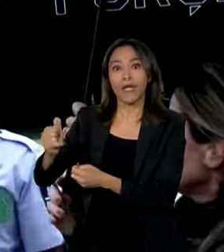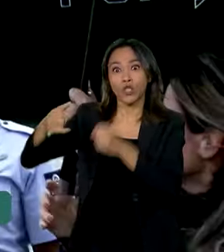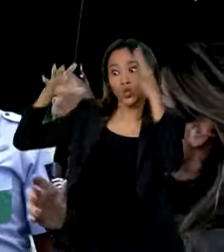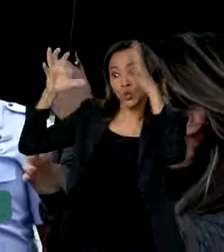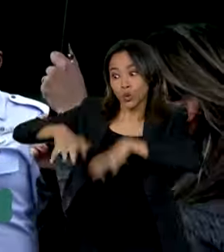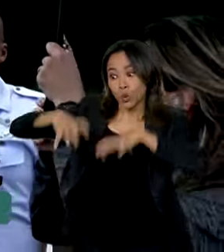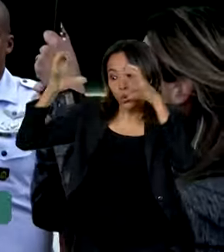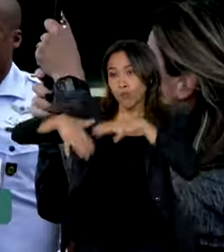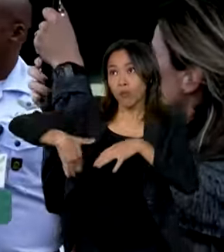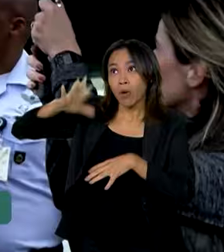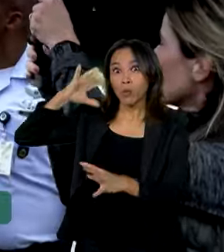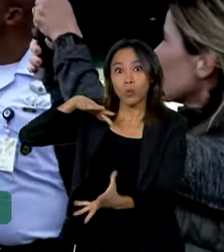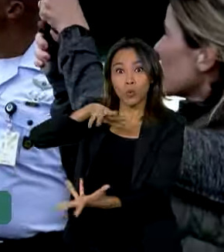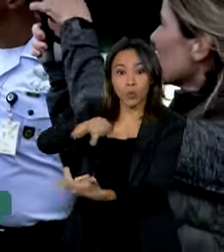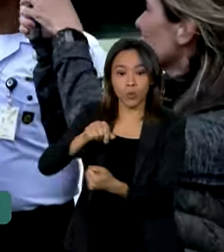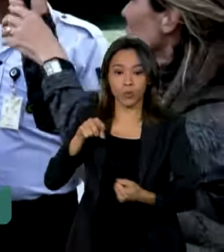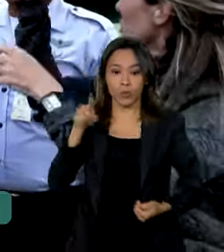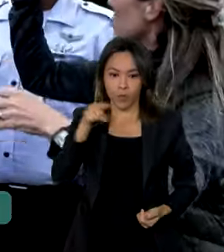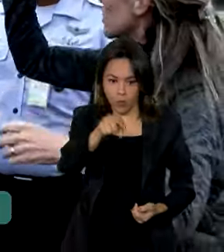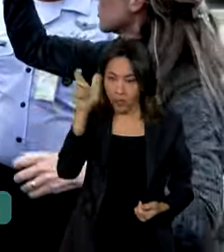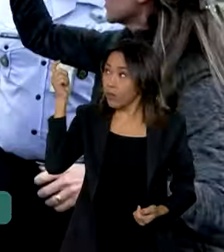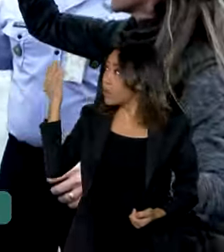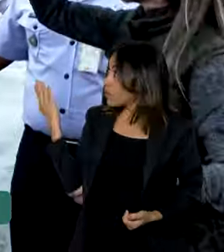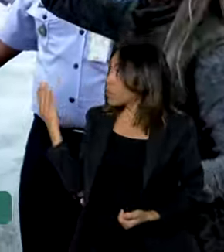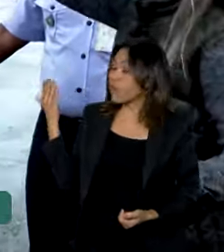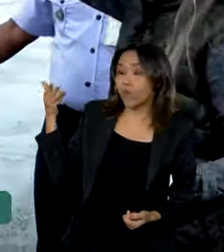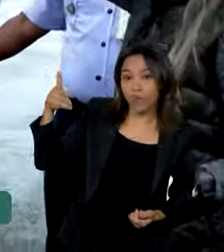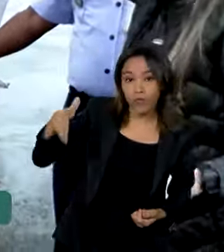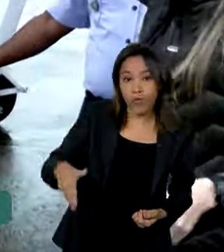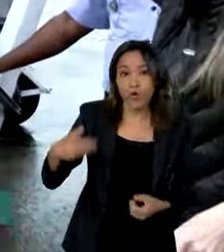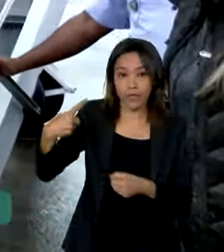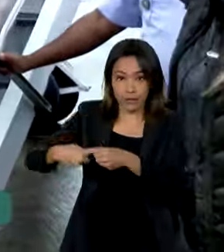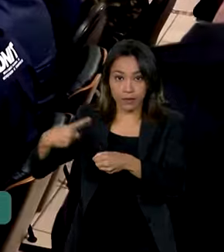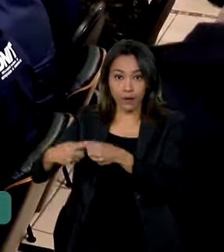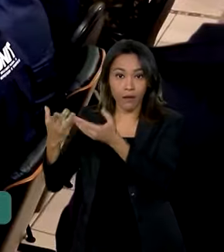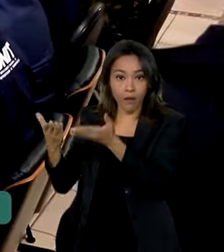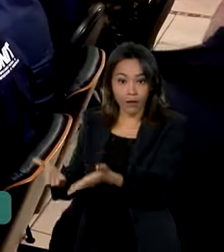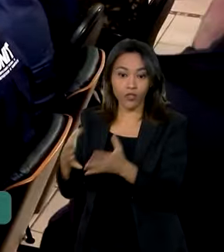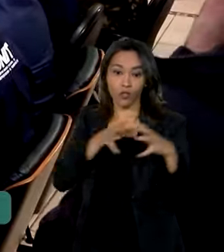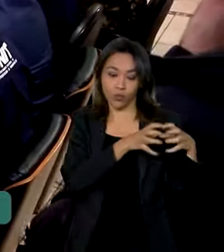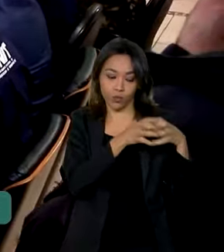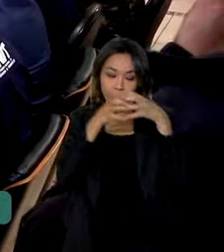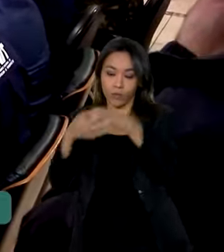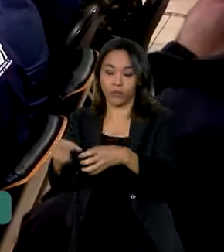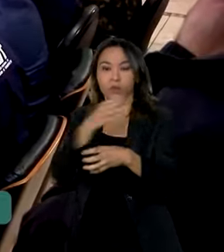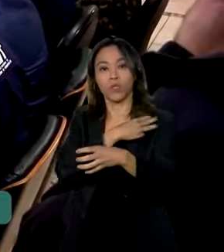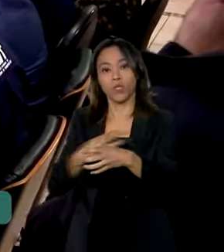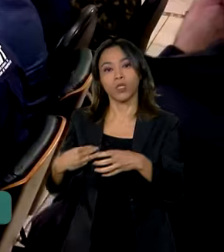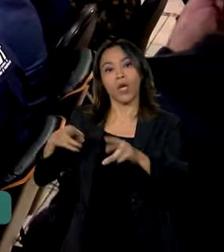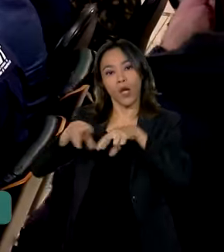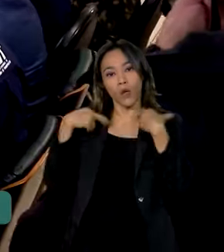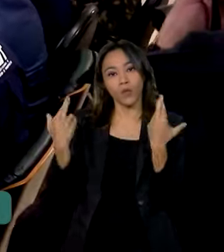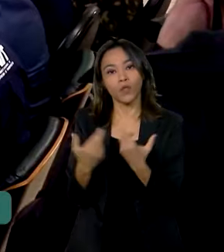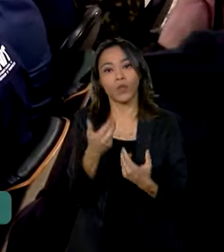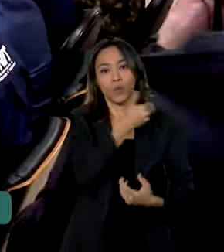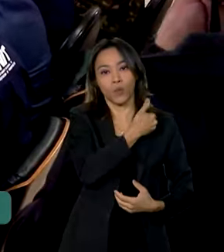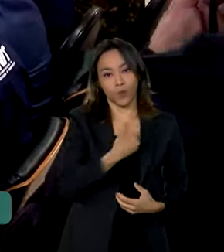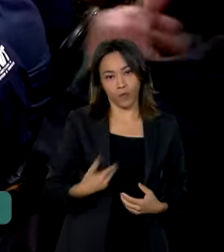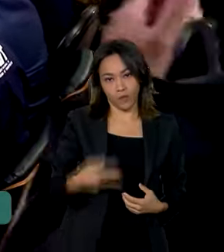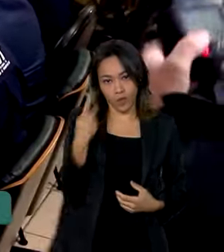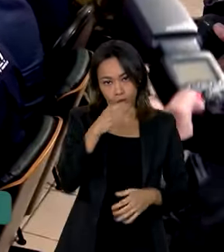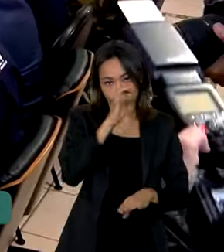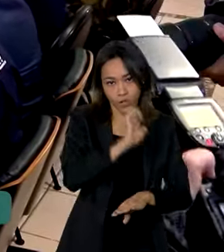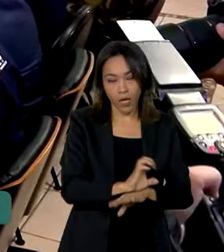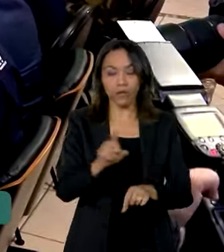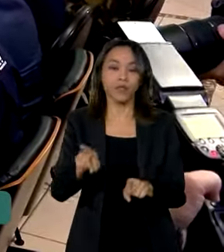Luiz Inácio Lula da Silva foi a Santa Maria junto com uma comitiva de ministros. E se reuniu com o governador do Estado, Eduardo Leite,